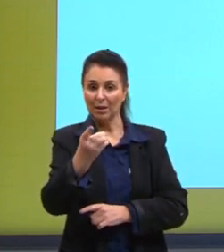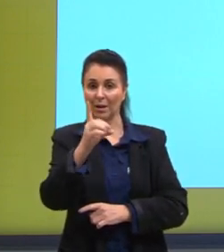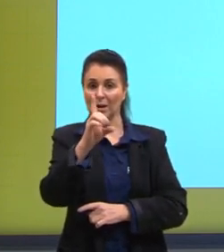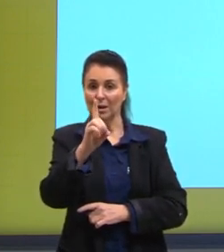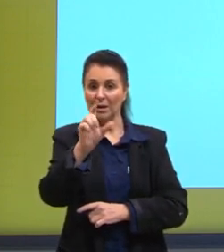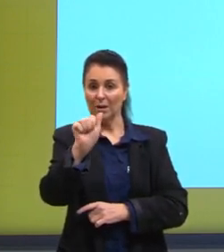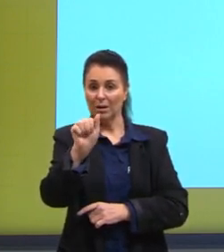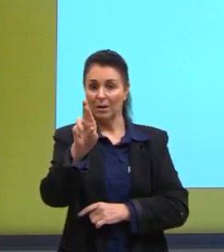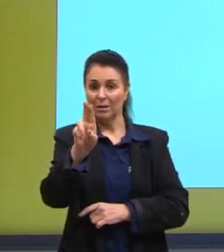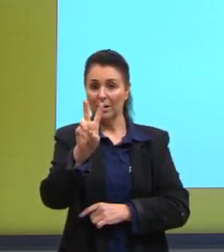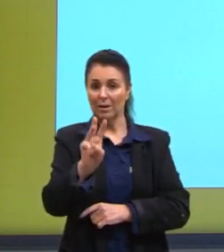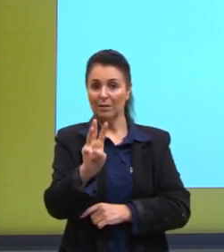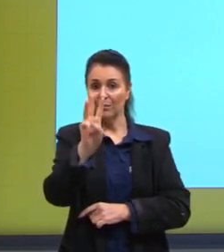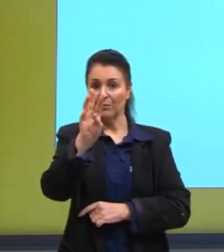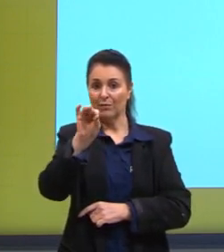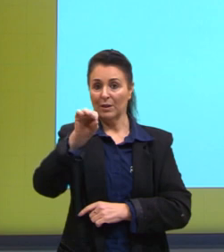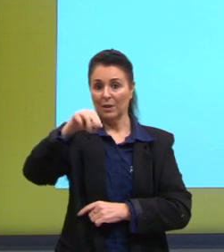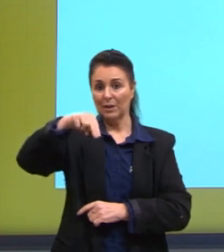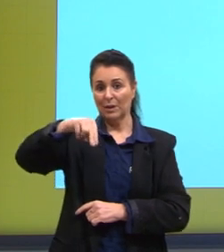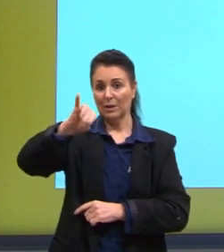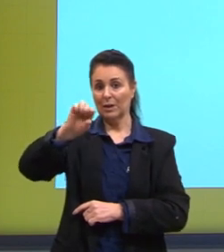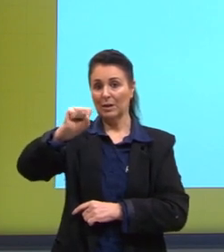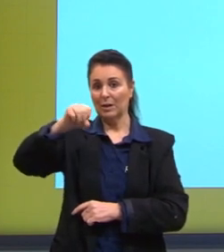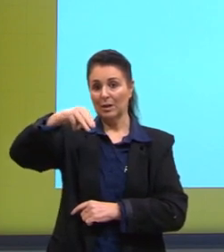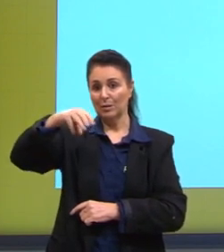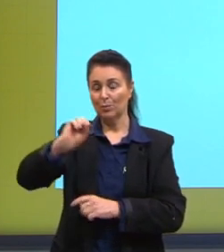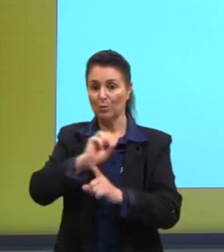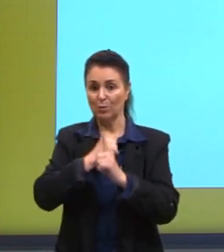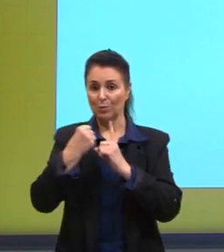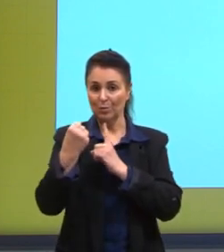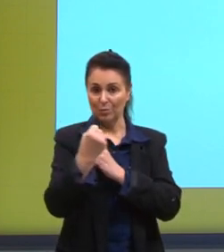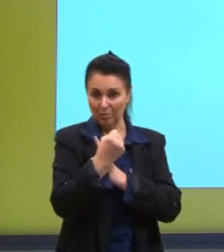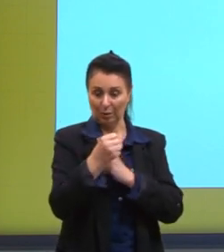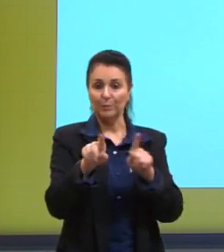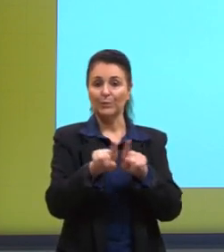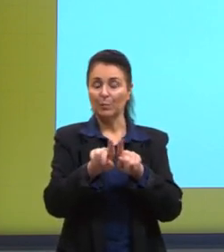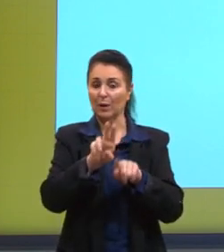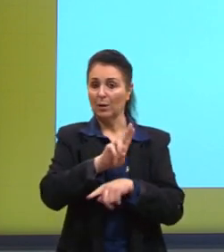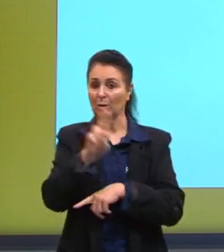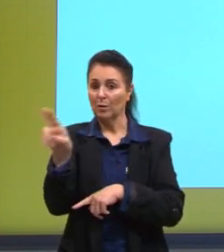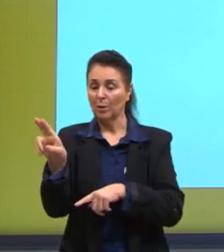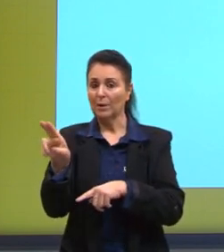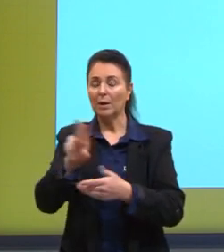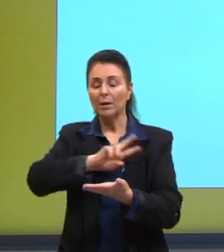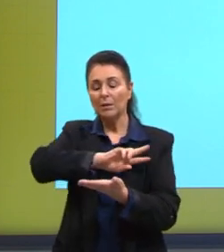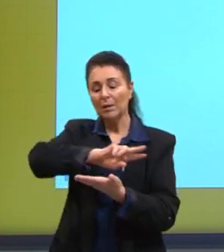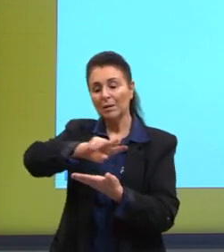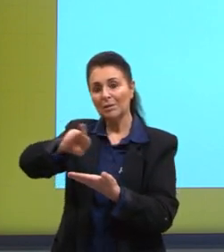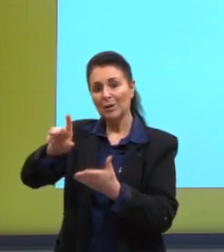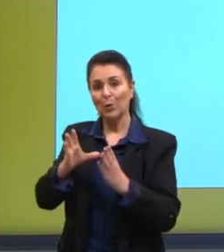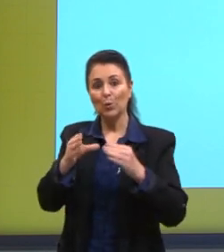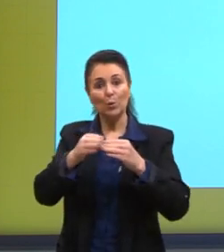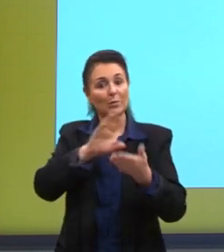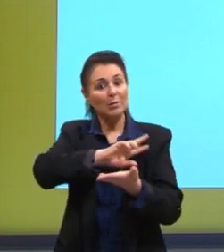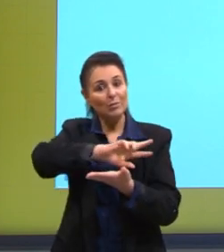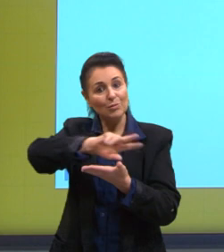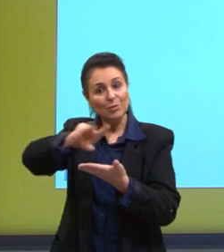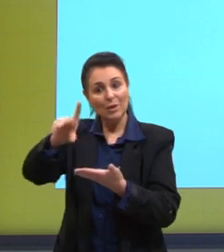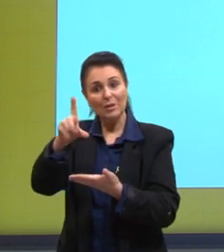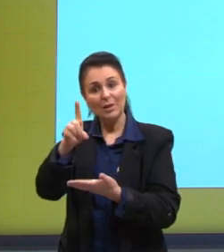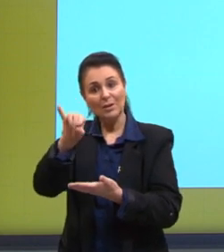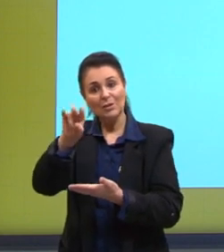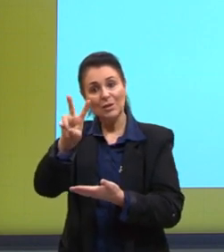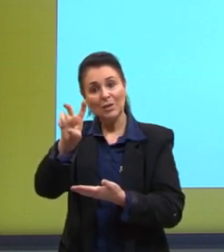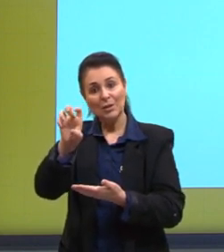termo, darwinismo social. E as demais correntes são correntes da diversidade. São correntes que